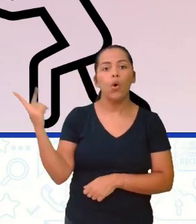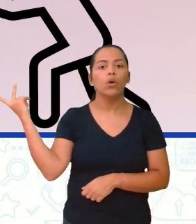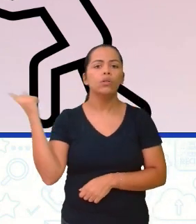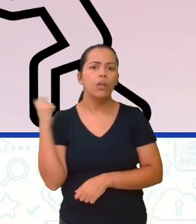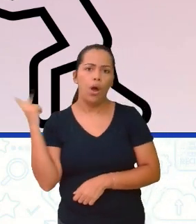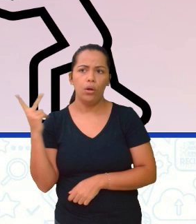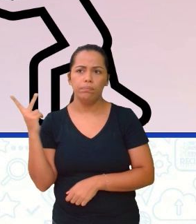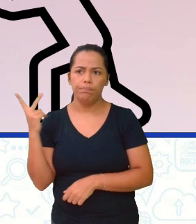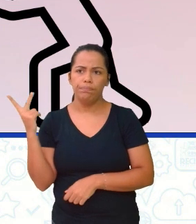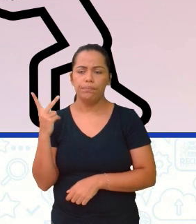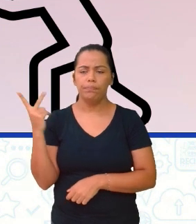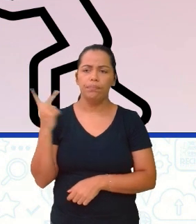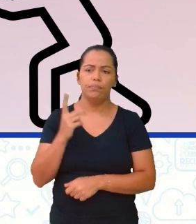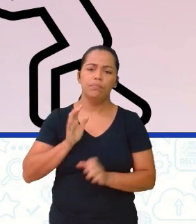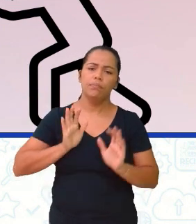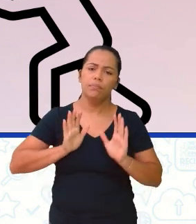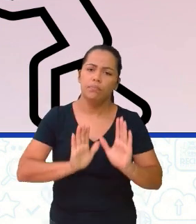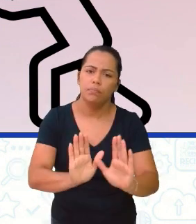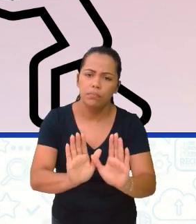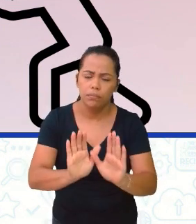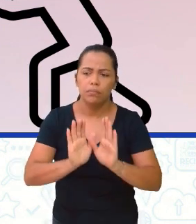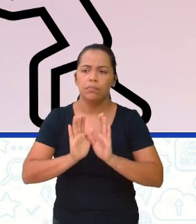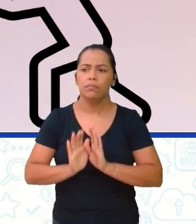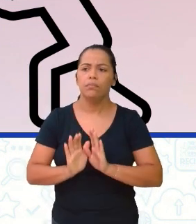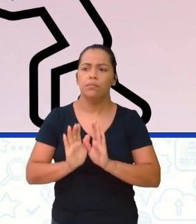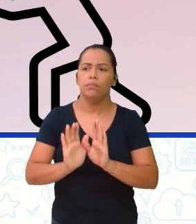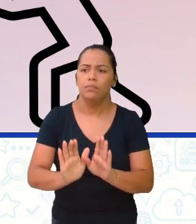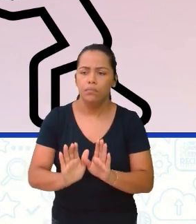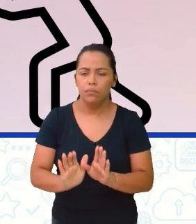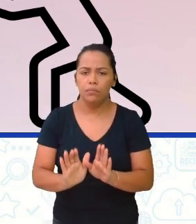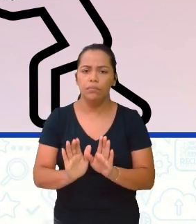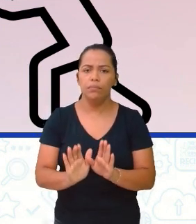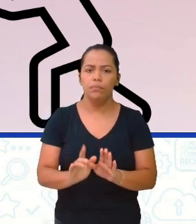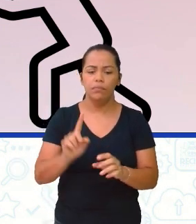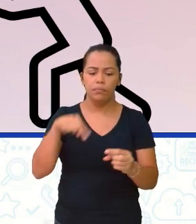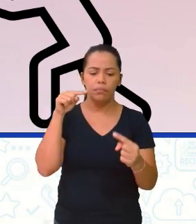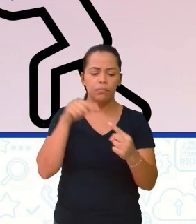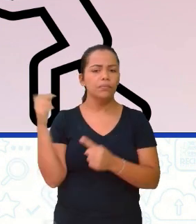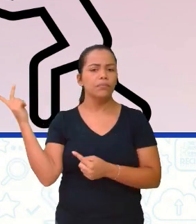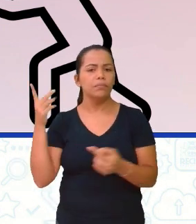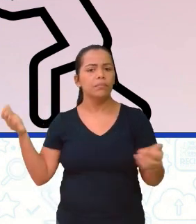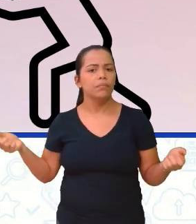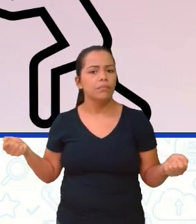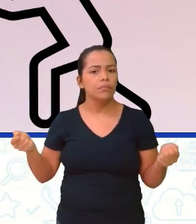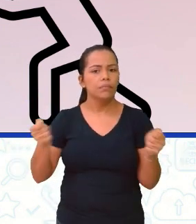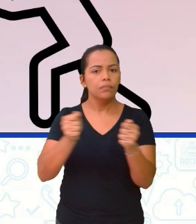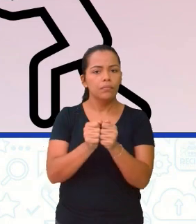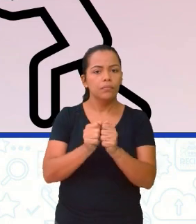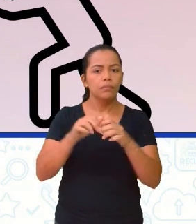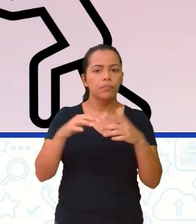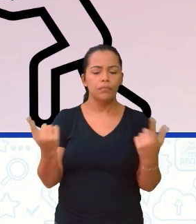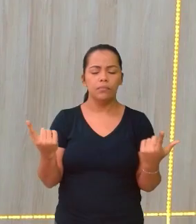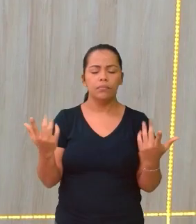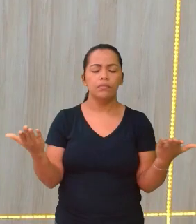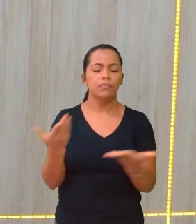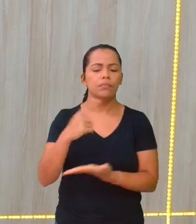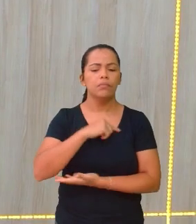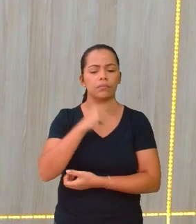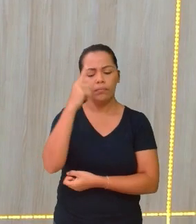estão empurrando alguma coisa e o objetivo deles é unir. Agora a gente vai parar um pouquinho para pensar.